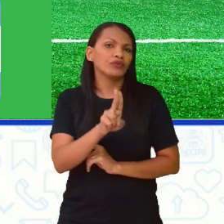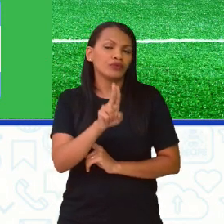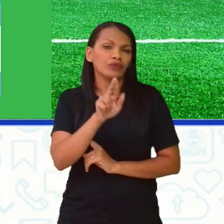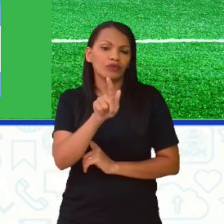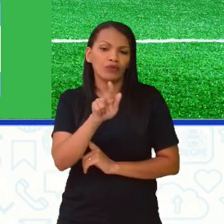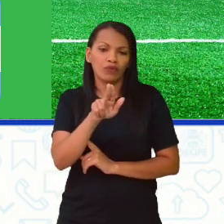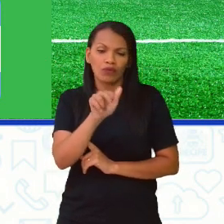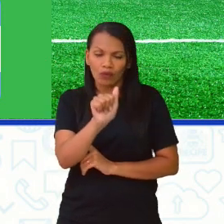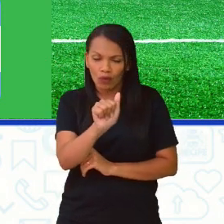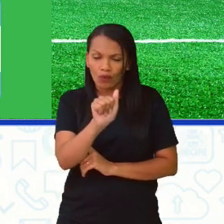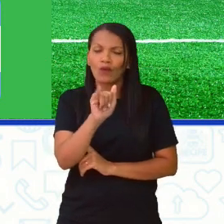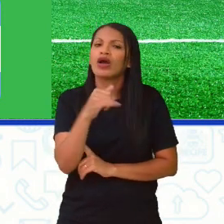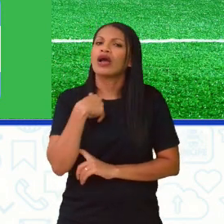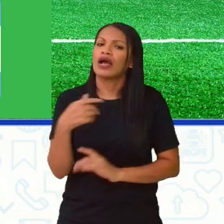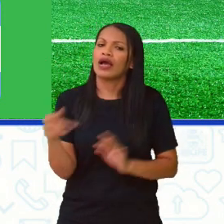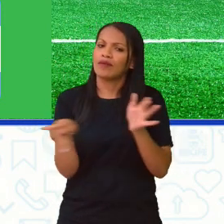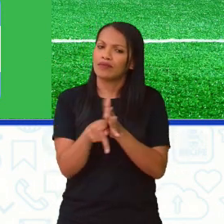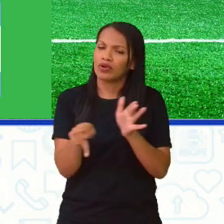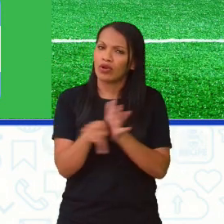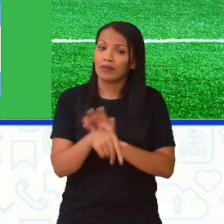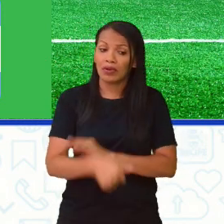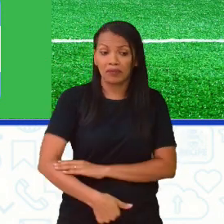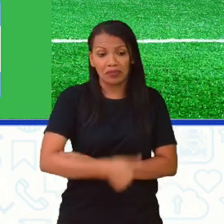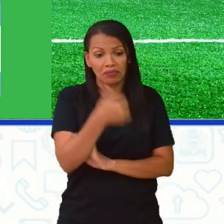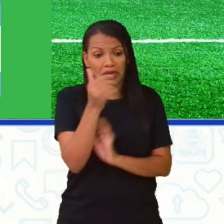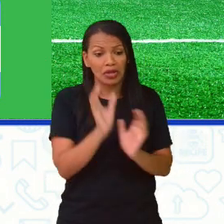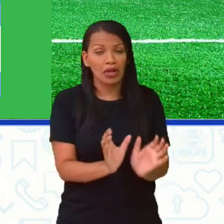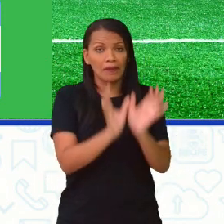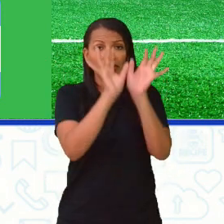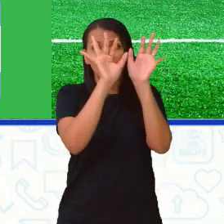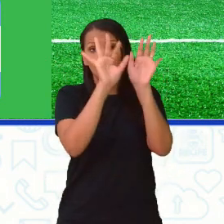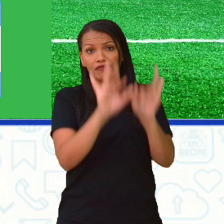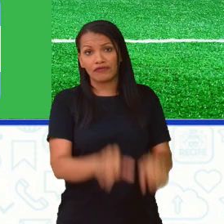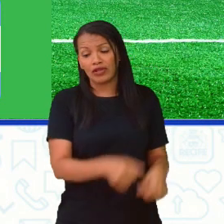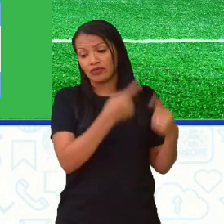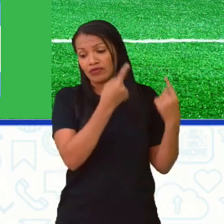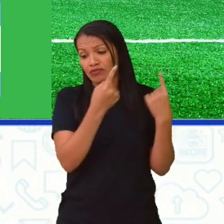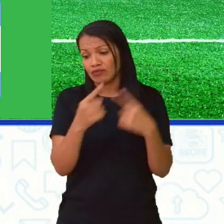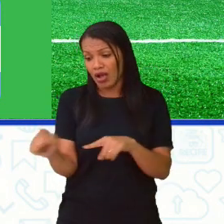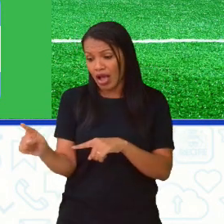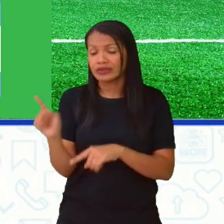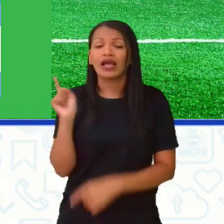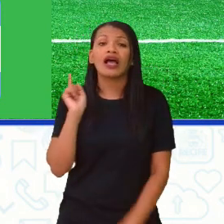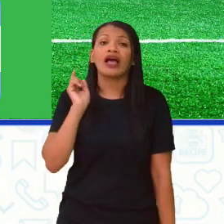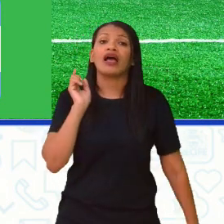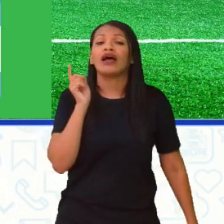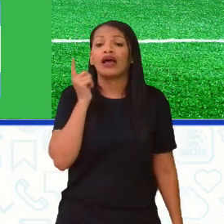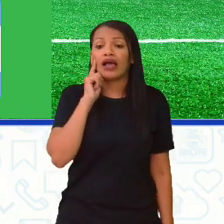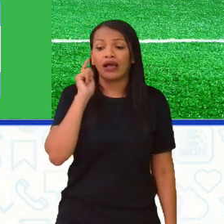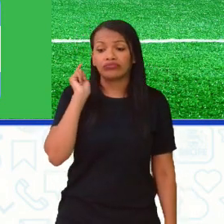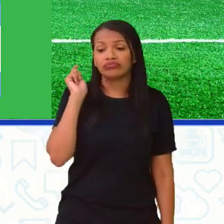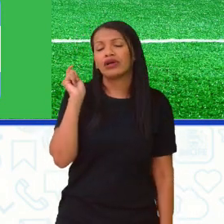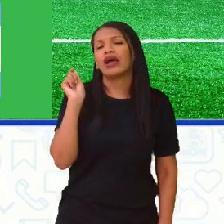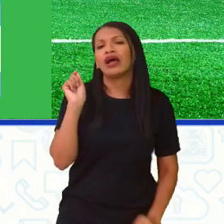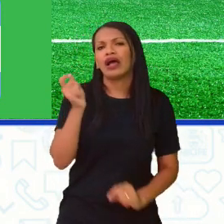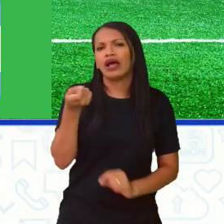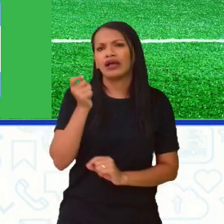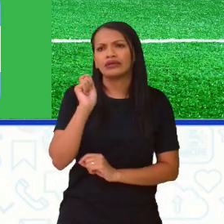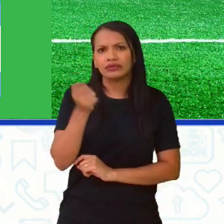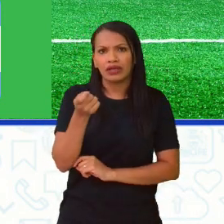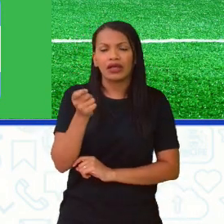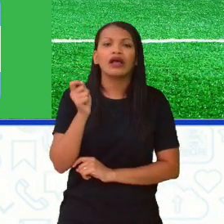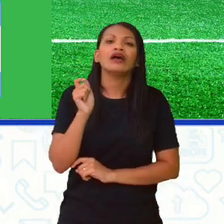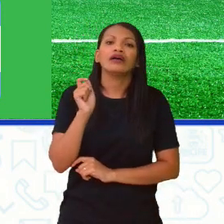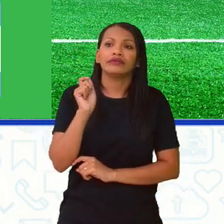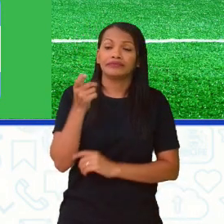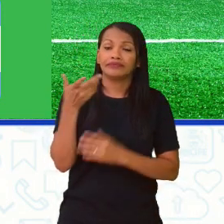Uruguai a primeira campeã numa final contra a Argentina. Então, o Uruguai foi o primeiro país do mundo